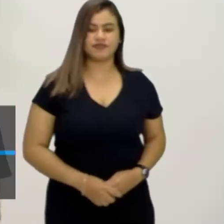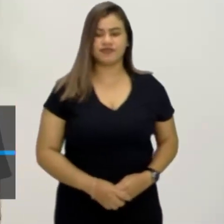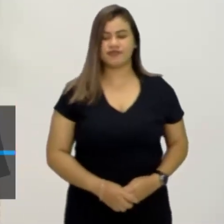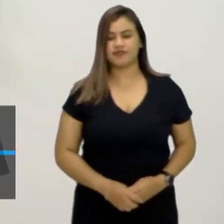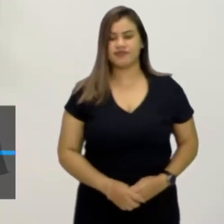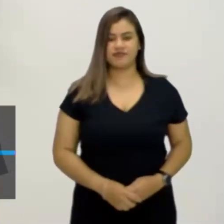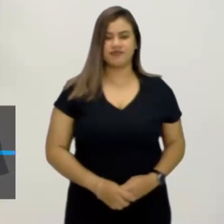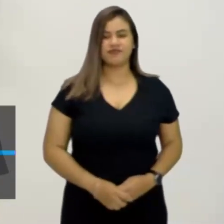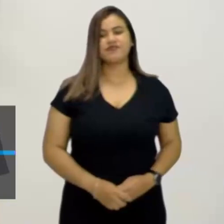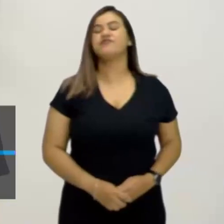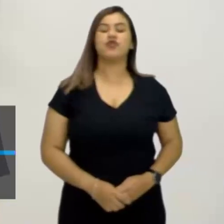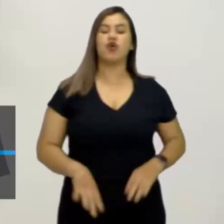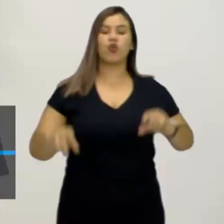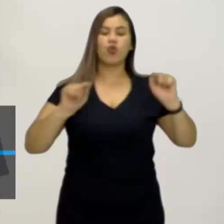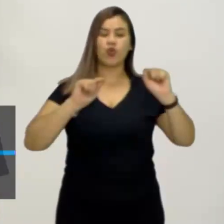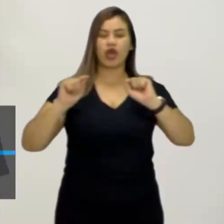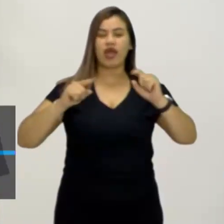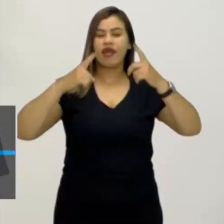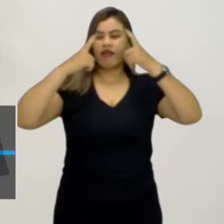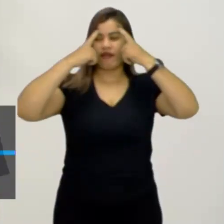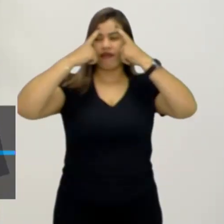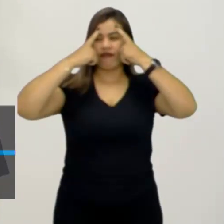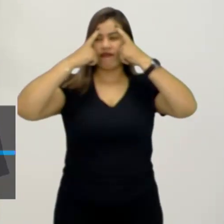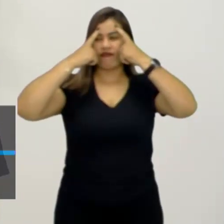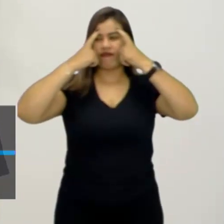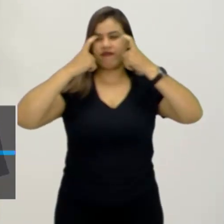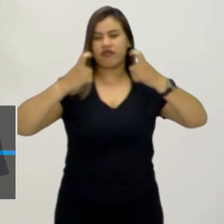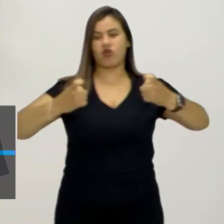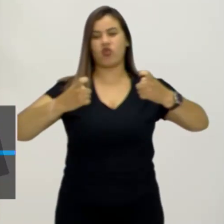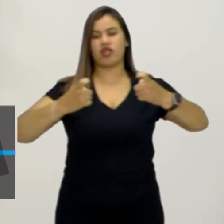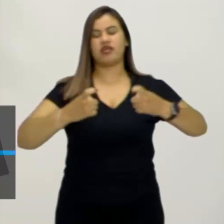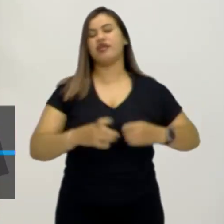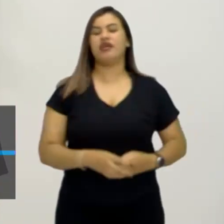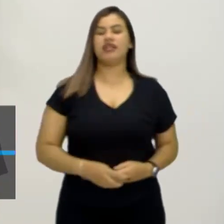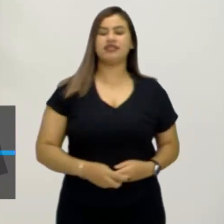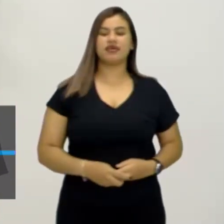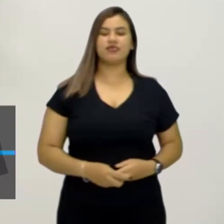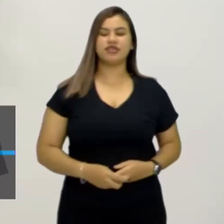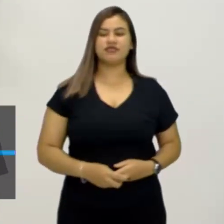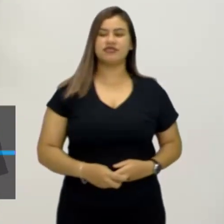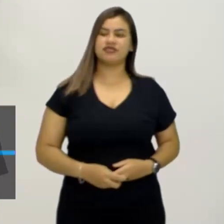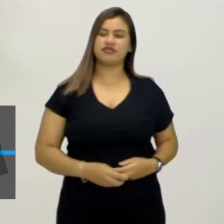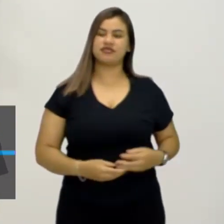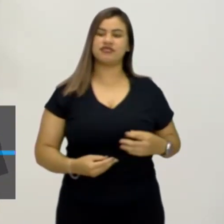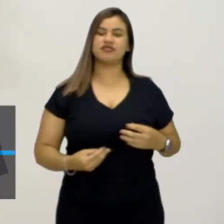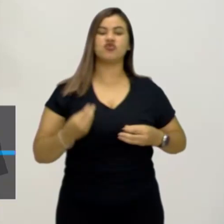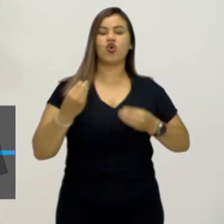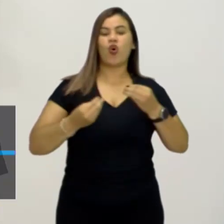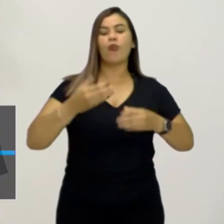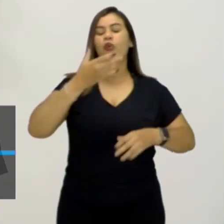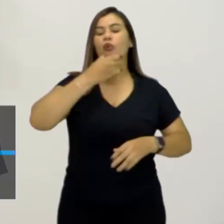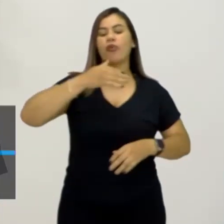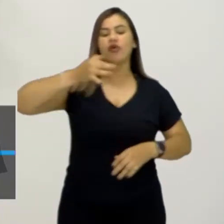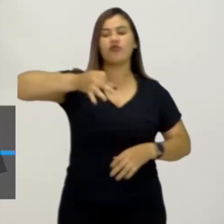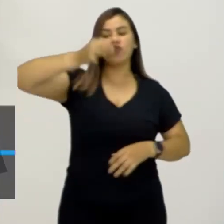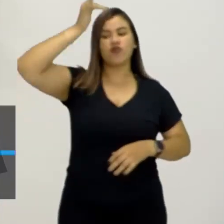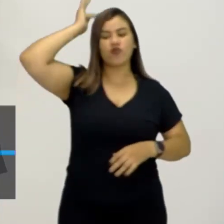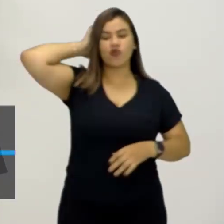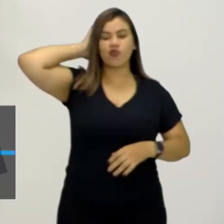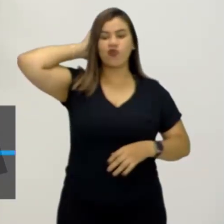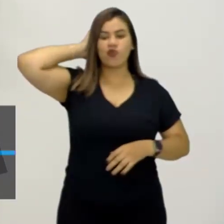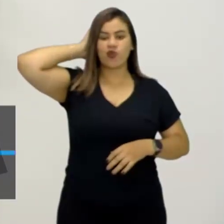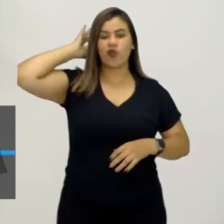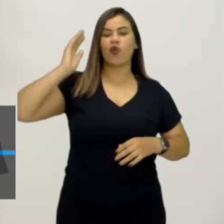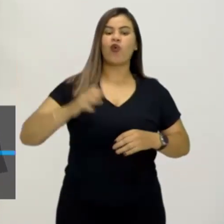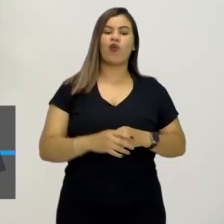ponte arriscada, fazer uma ponte entre esse autor, é o Michel Foucault, e justamente o autor de sociologia,